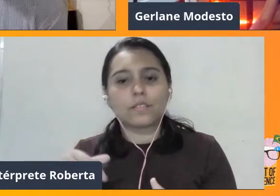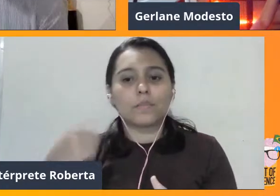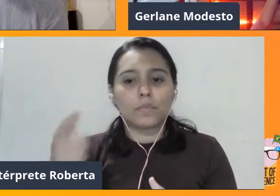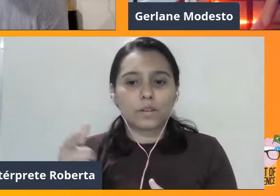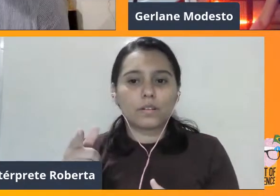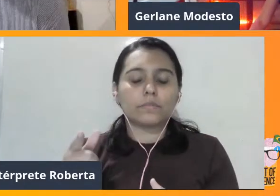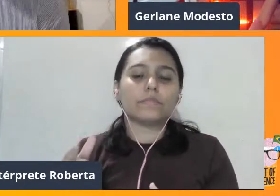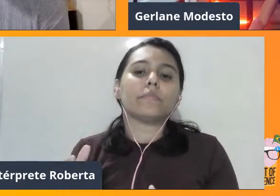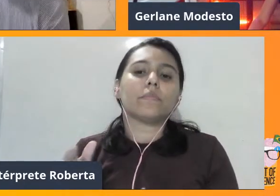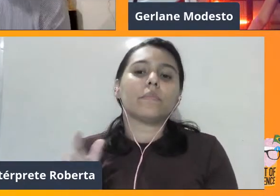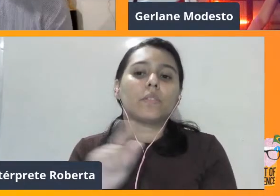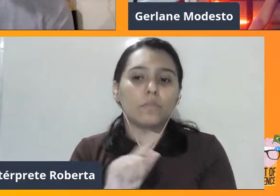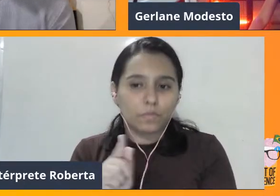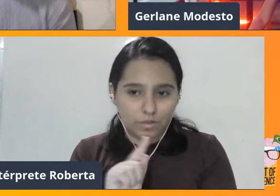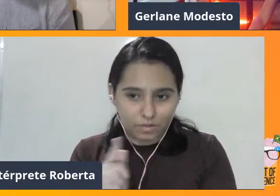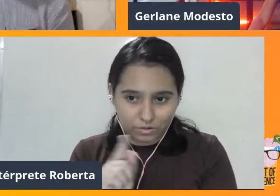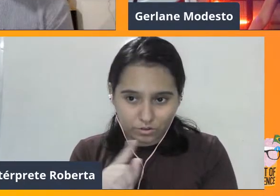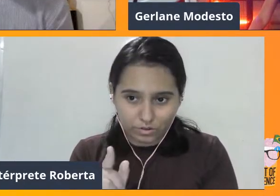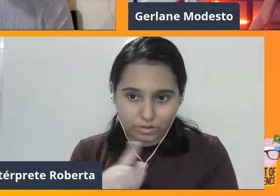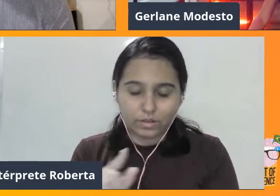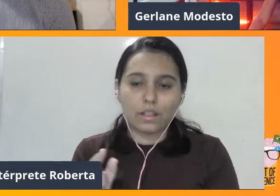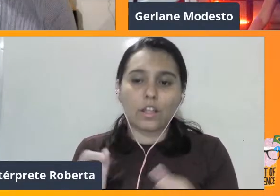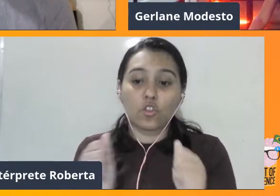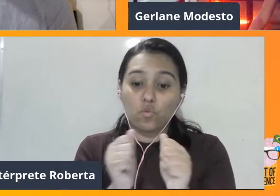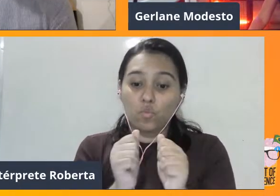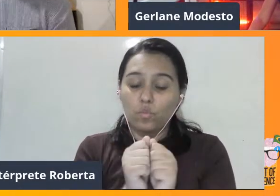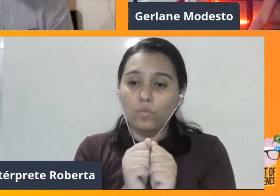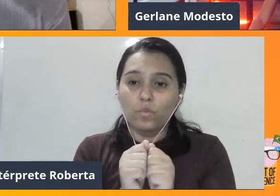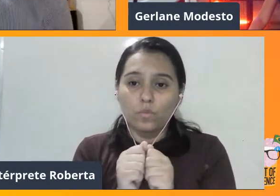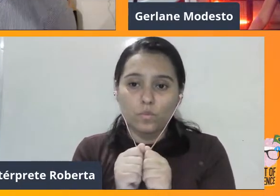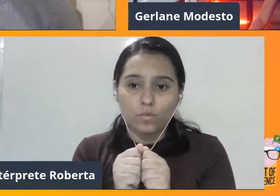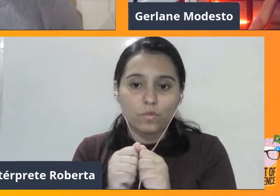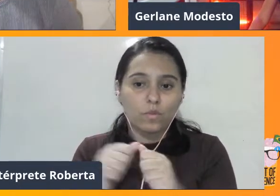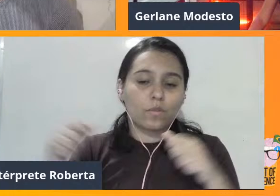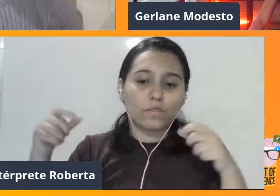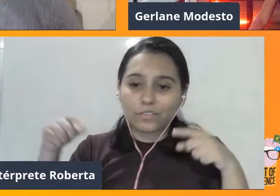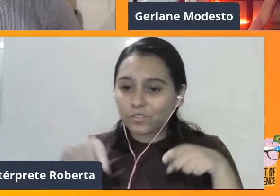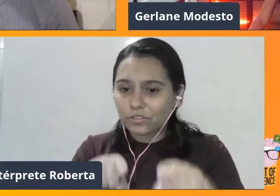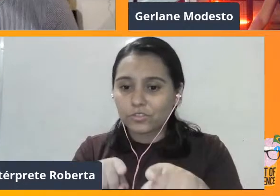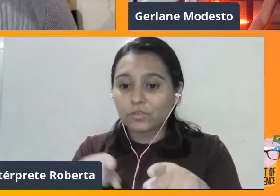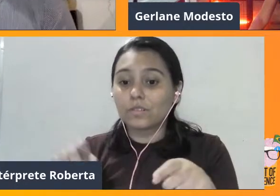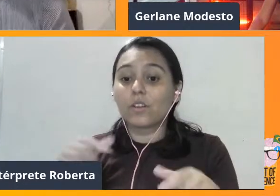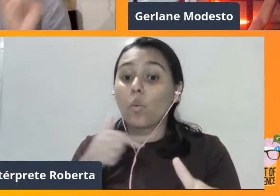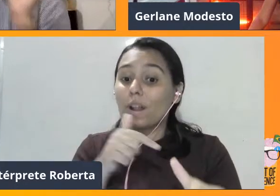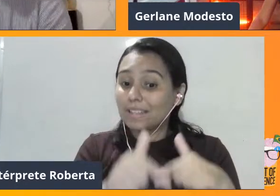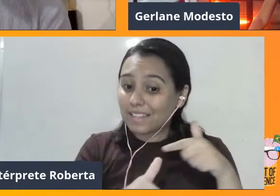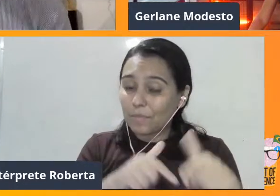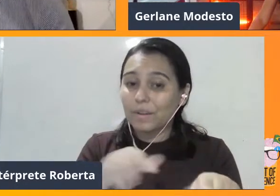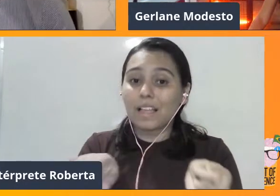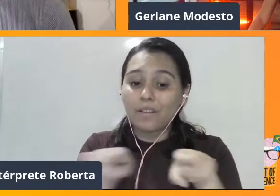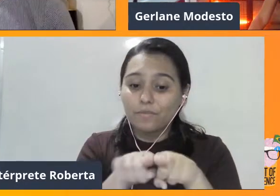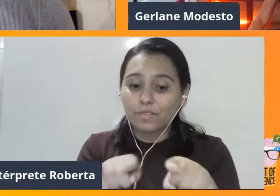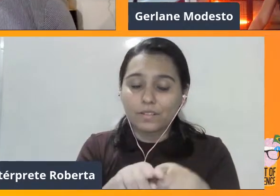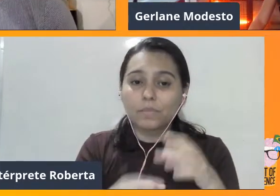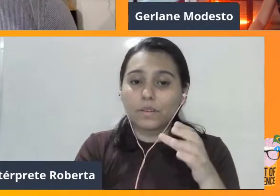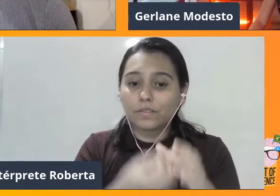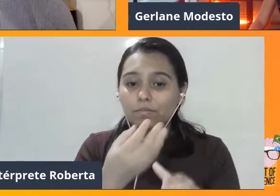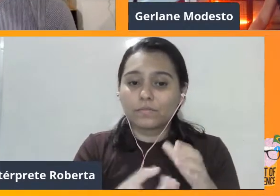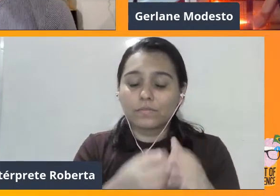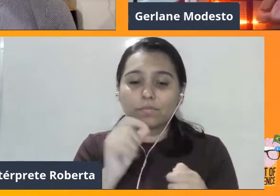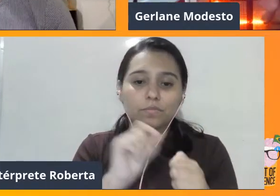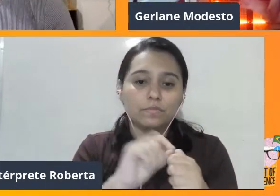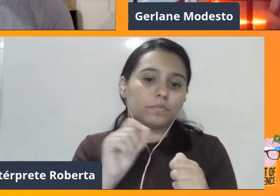UNIP. Simultaneamente. Enquanto trabalhava como gerente de produção de uma cervejaria artesanal. Olha aí, que interessante. Então,